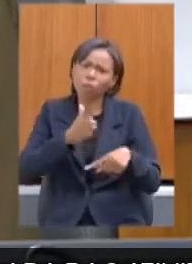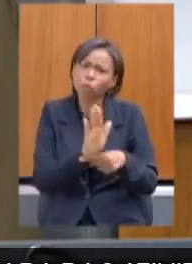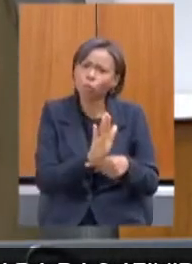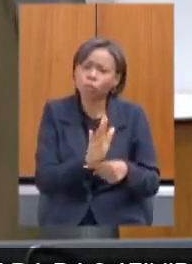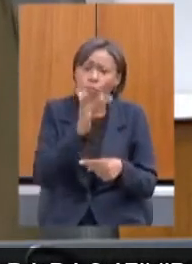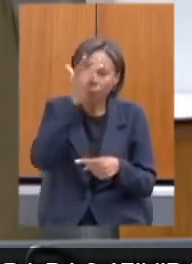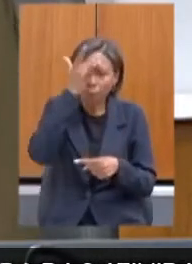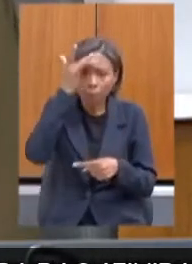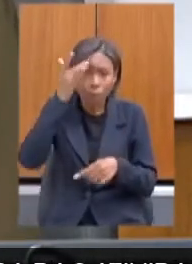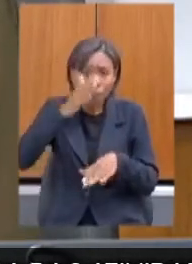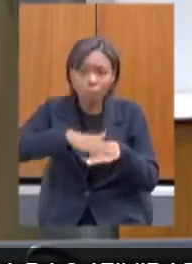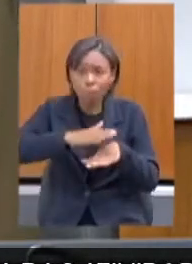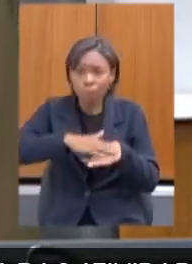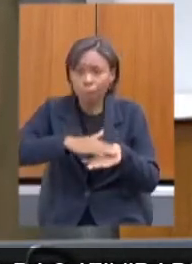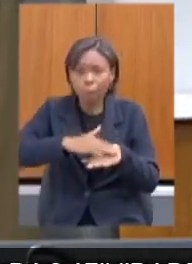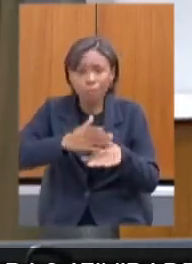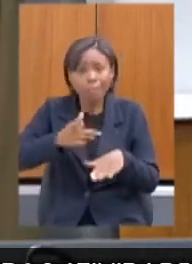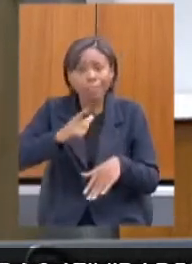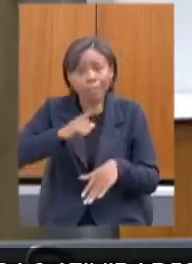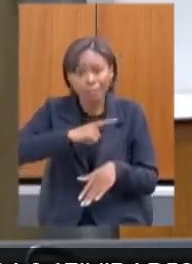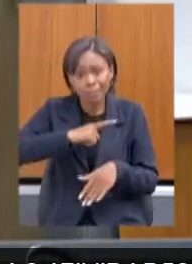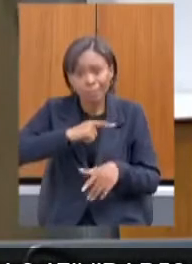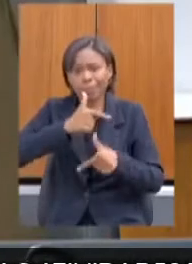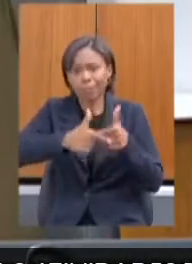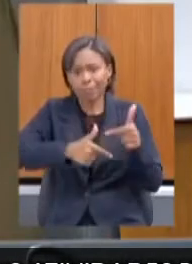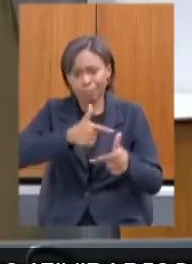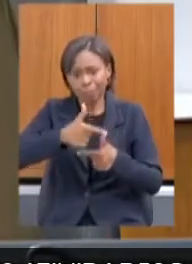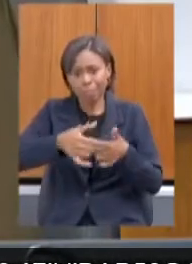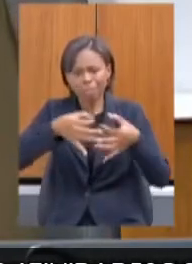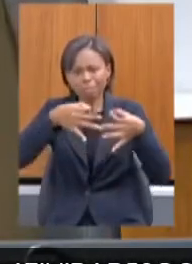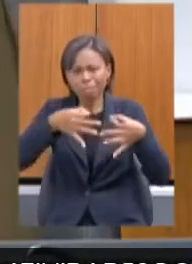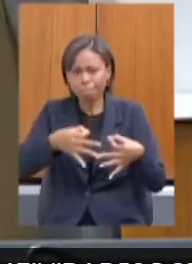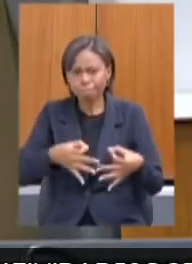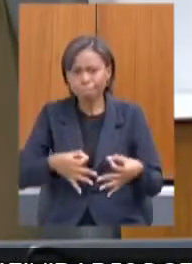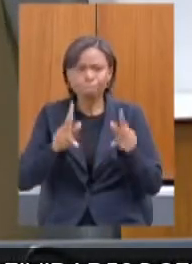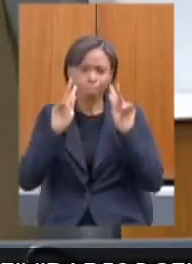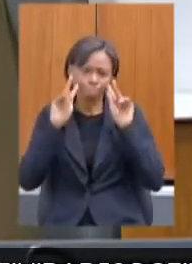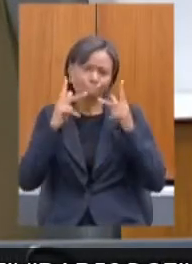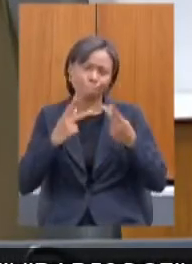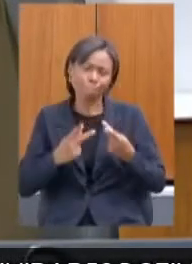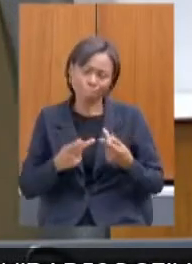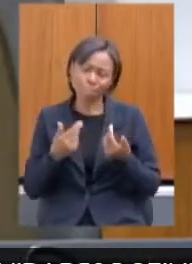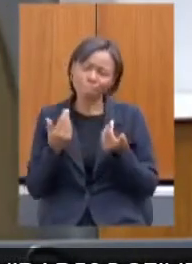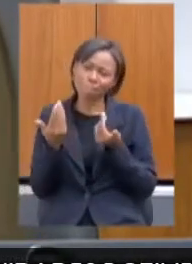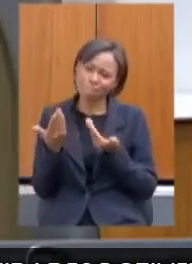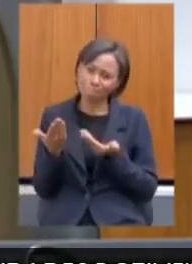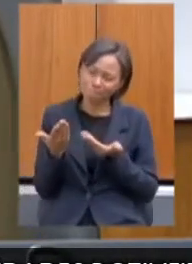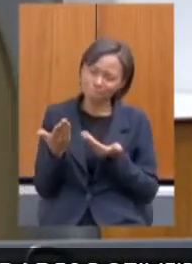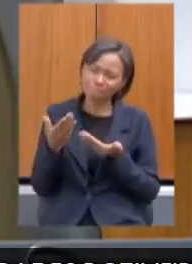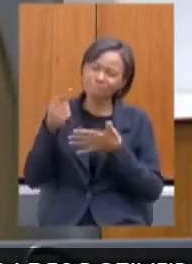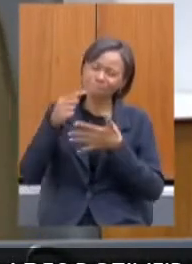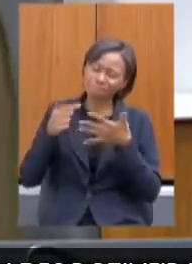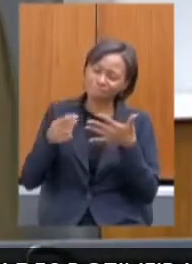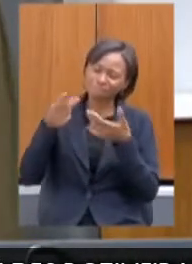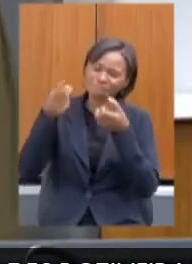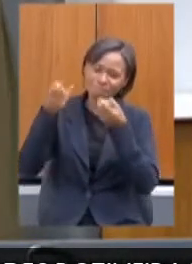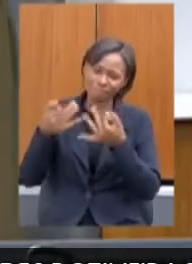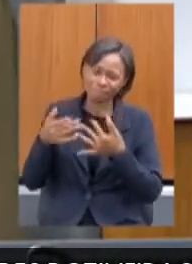cidadania e isso que dá a dignidade à pessoa humana. Então, obrigada pelas considerações.